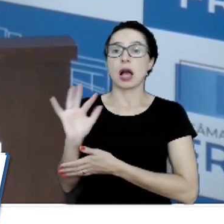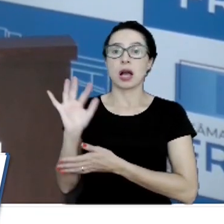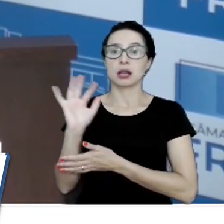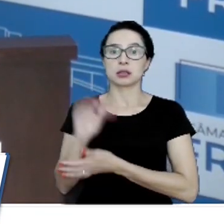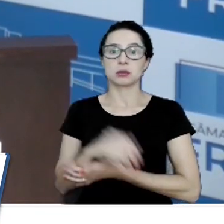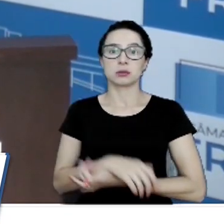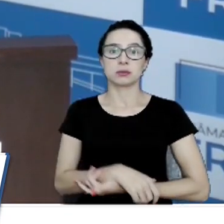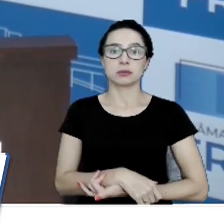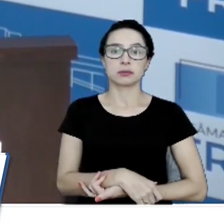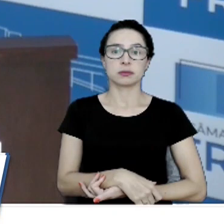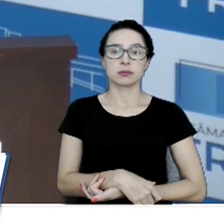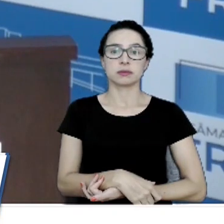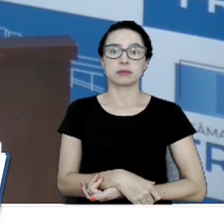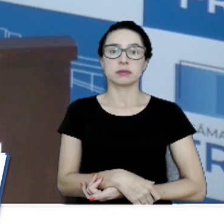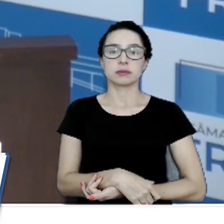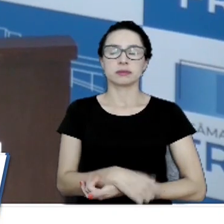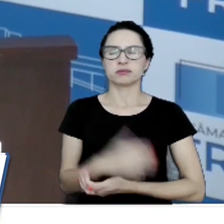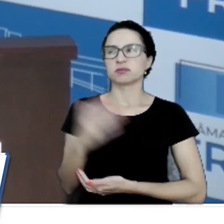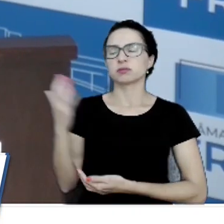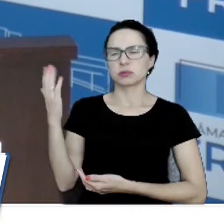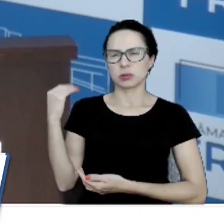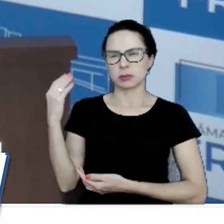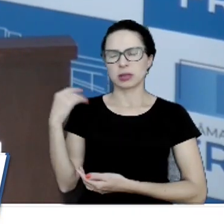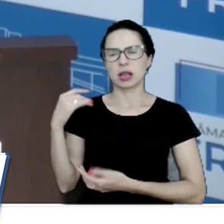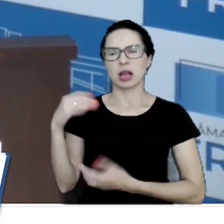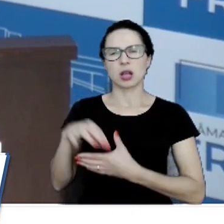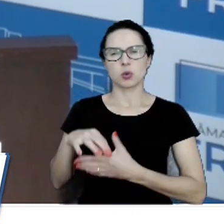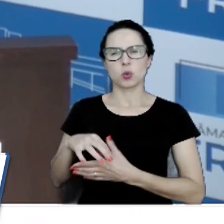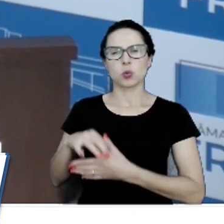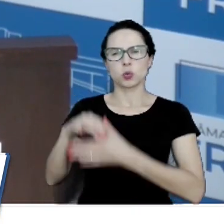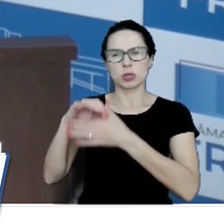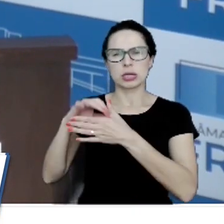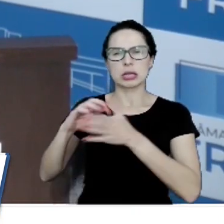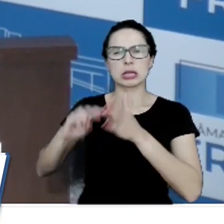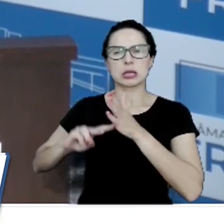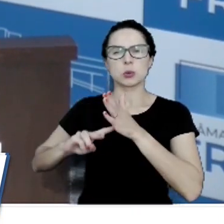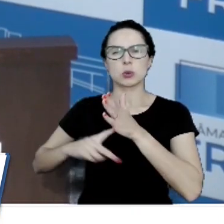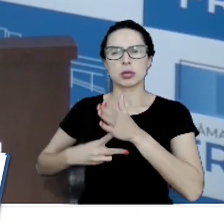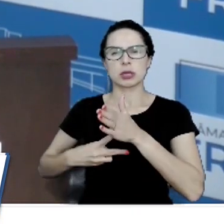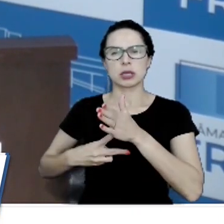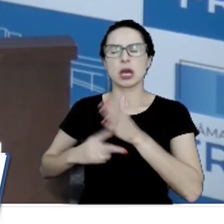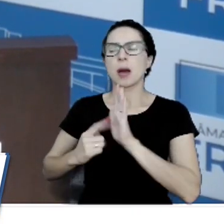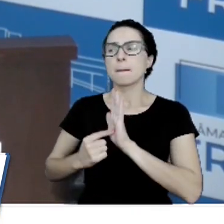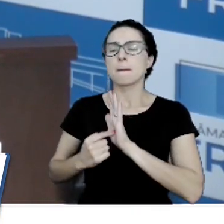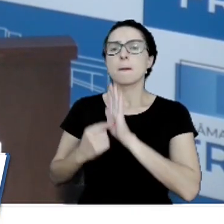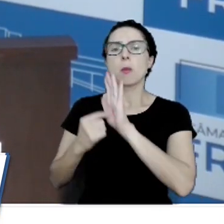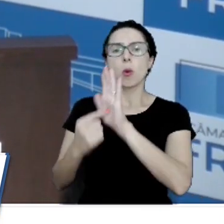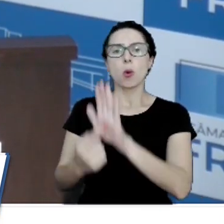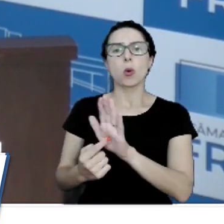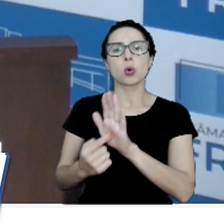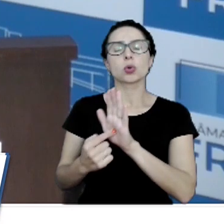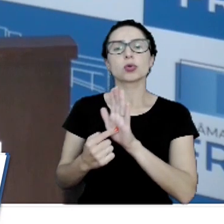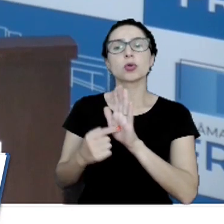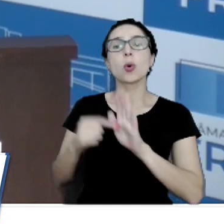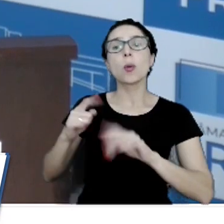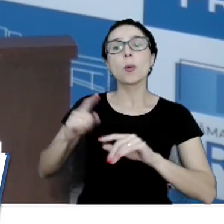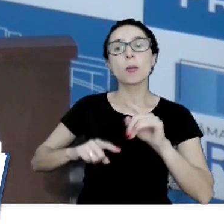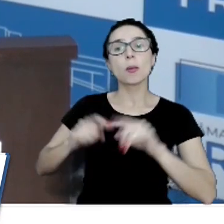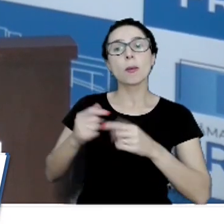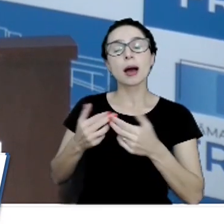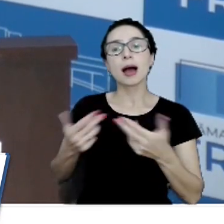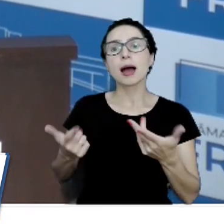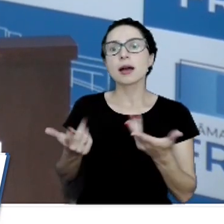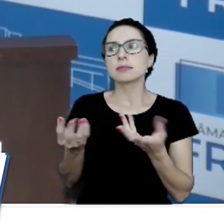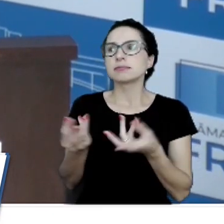E na época as lideranças do sindicato apresentou um material muito